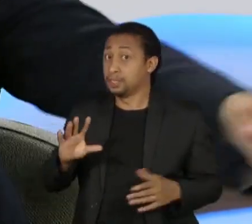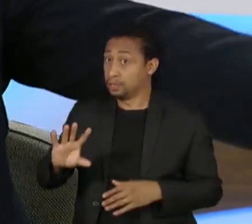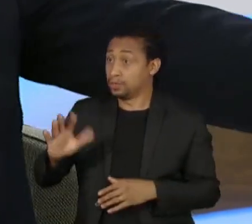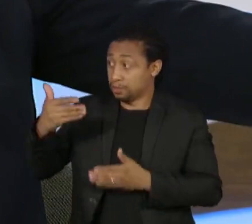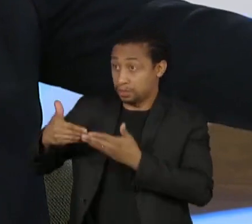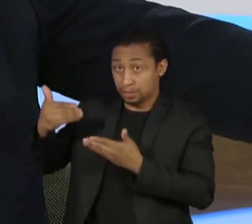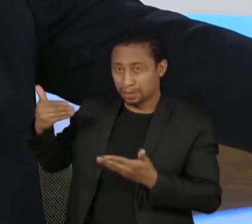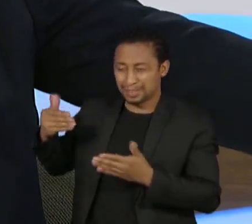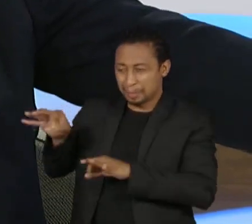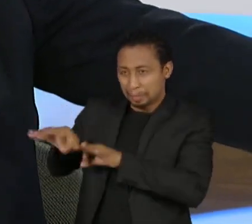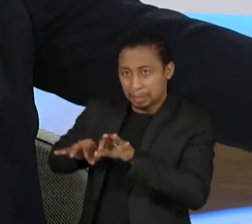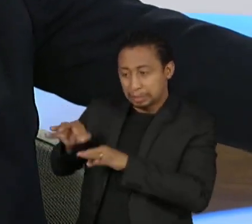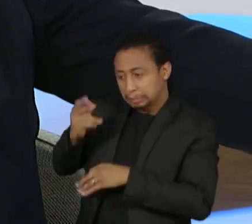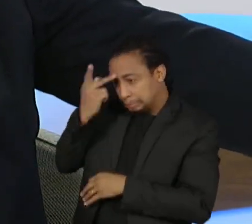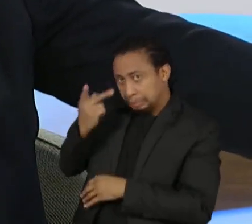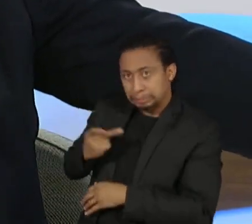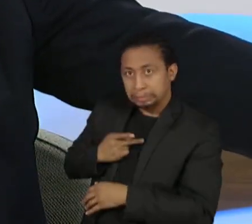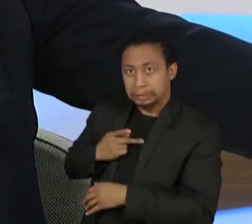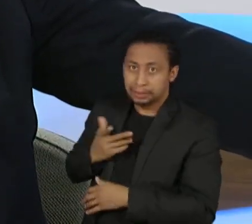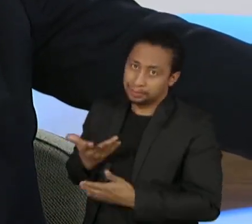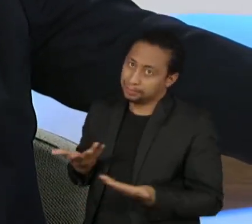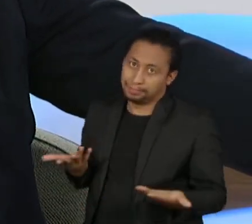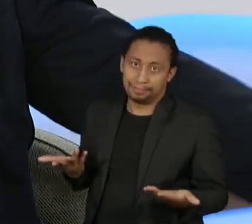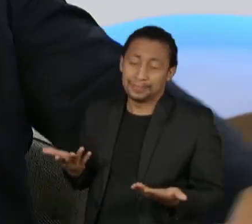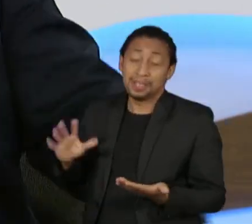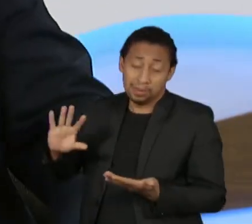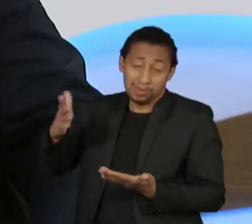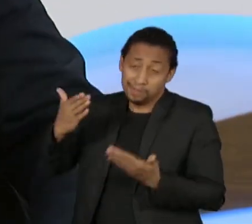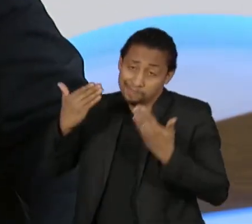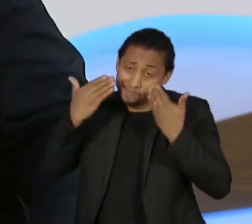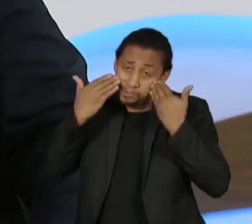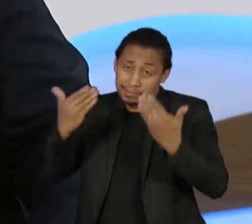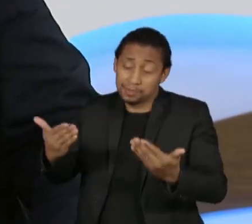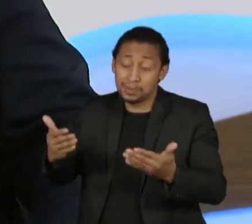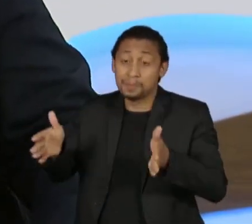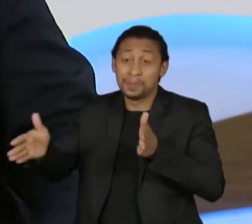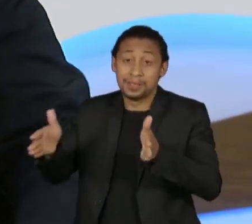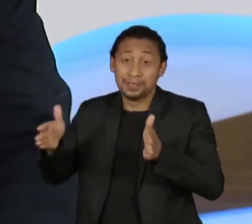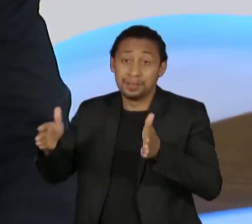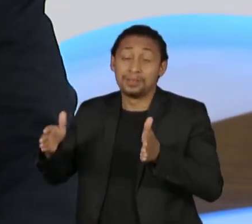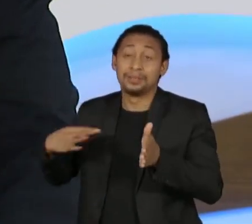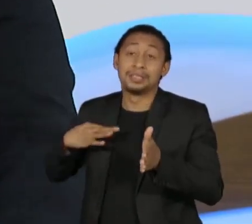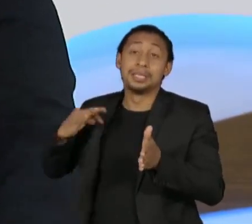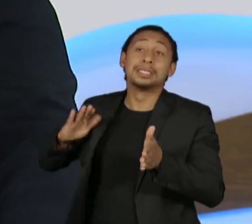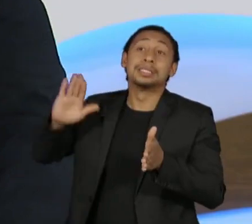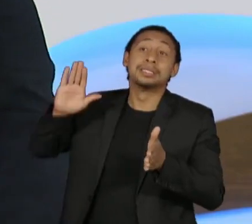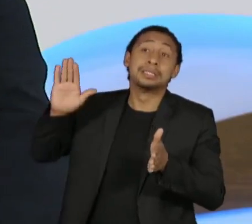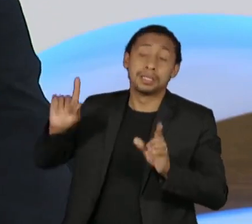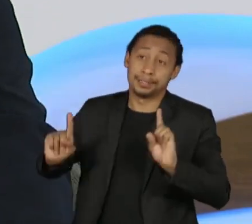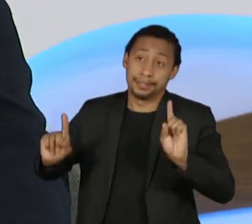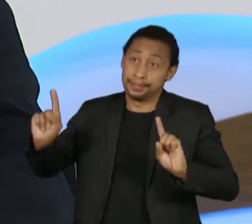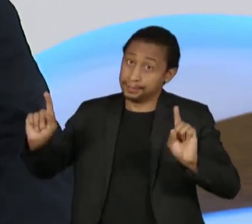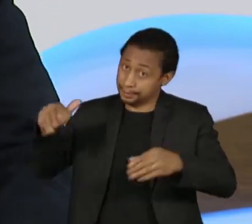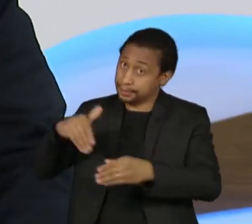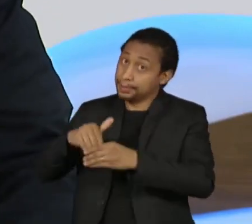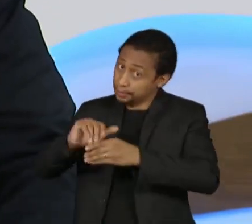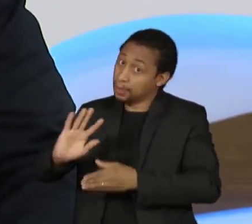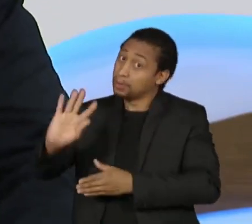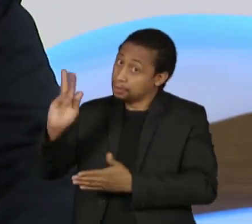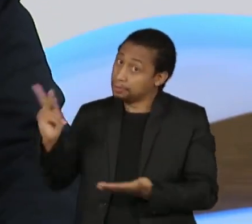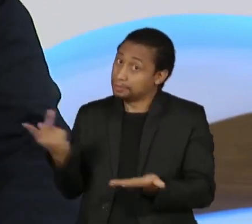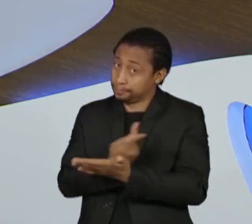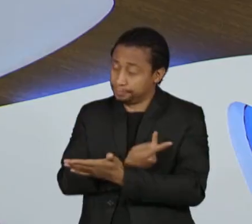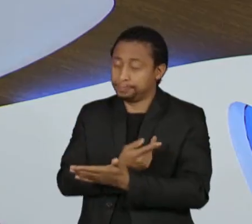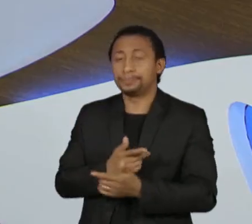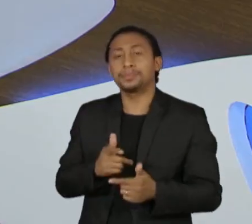agora, inclusive, de modo muito evidente, nesse processo eleitoral agora em curso. Por outro lado, o problema